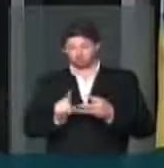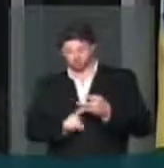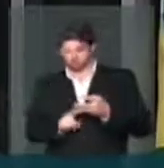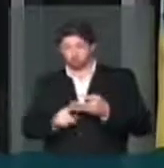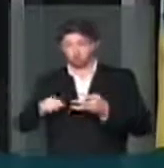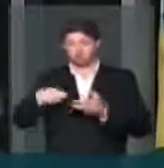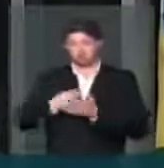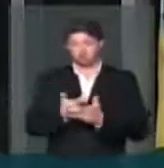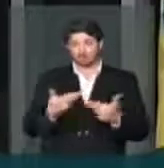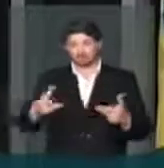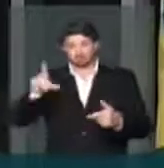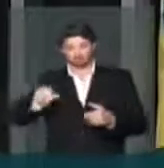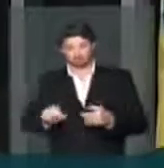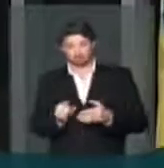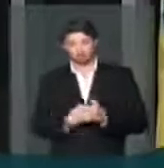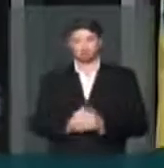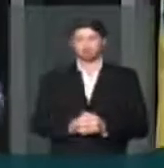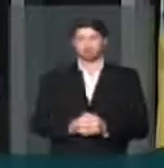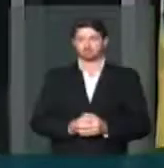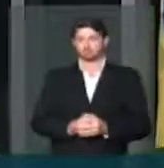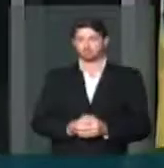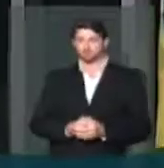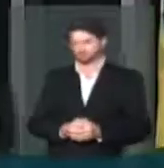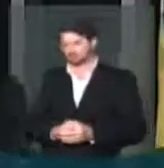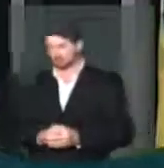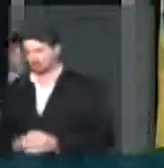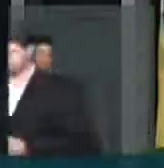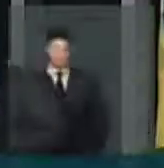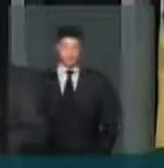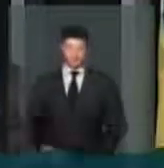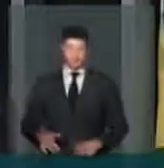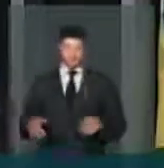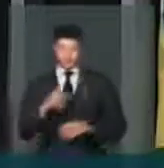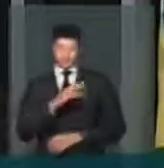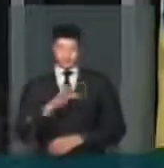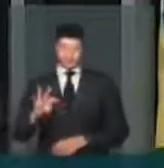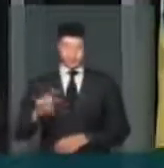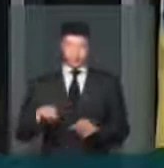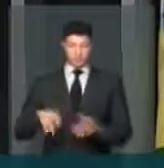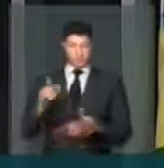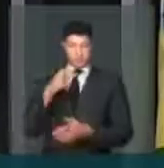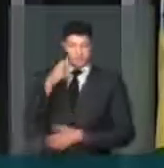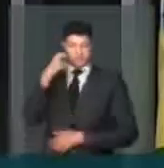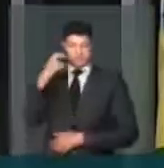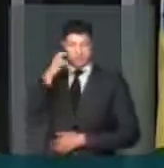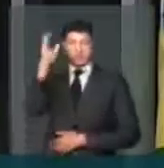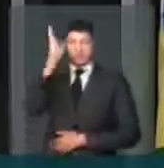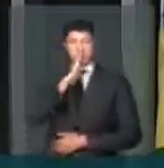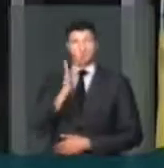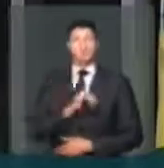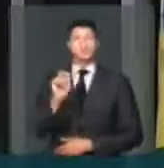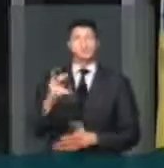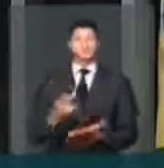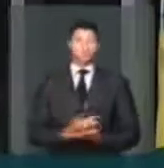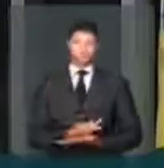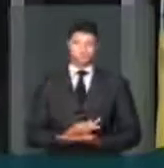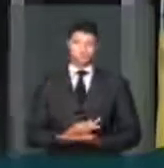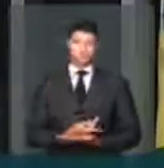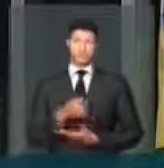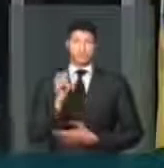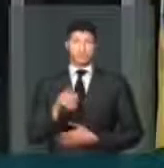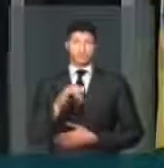diminuir o custeio, em cortar os custos com a própria política e com o PT. É vergonha para o Brasil isso que acontece.